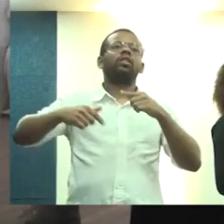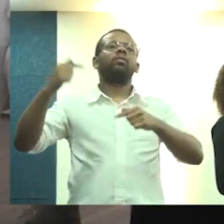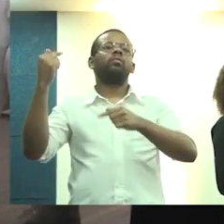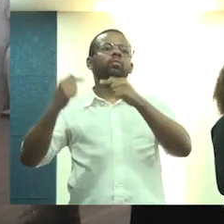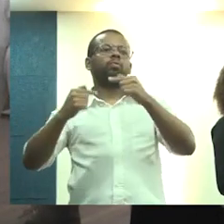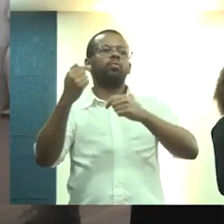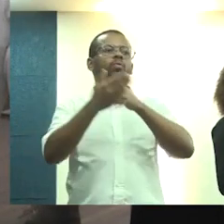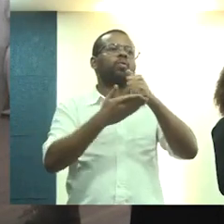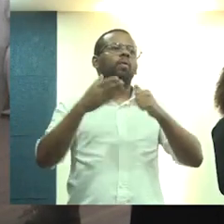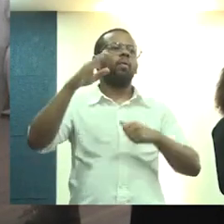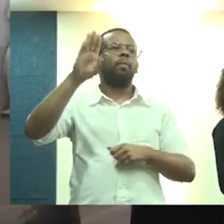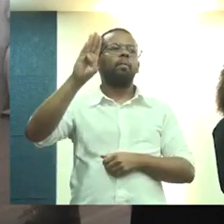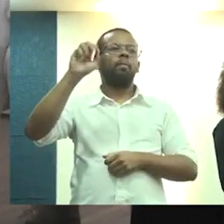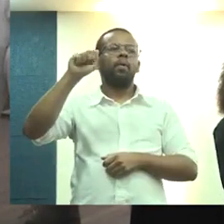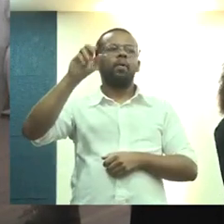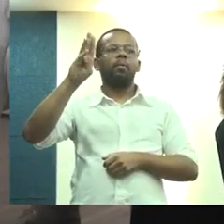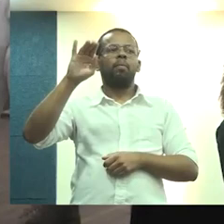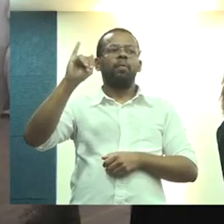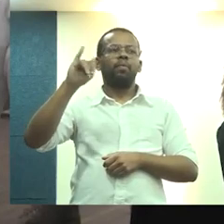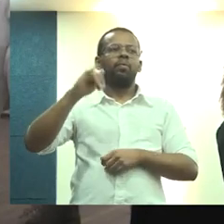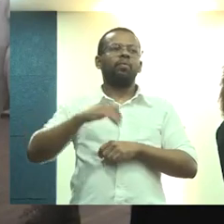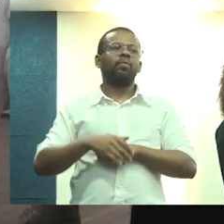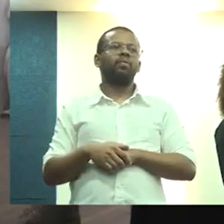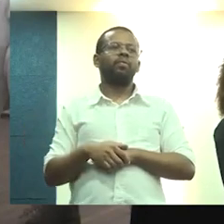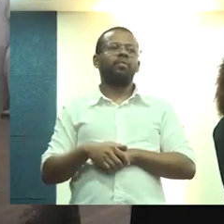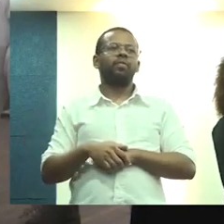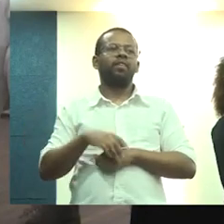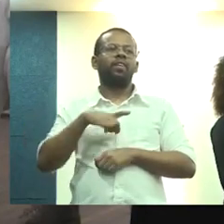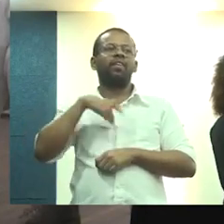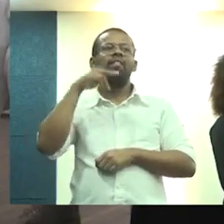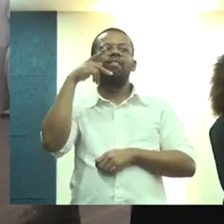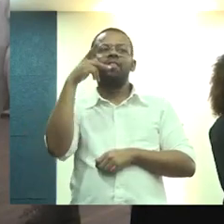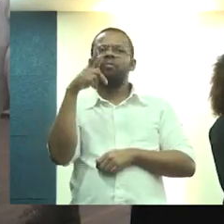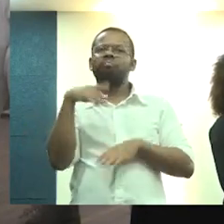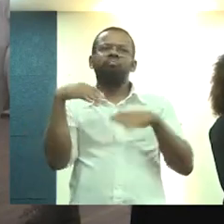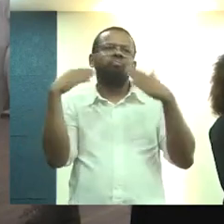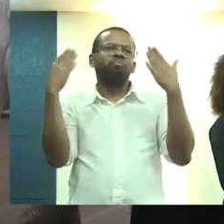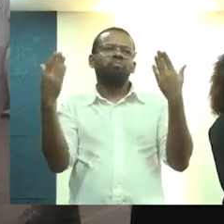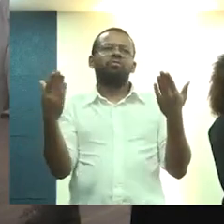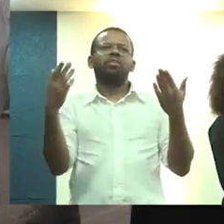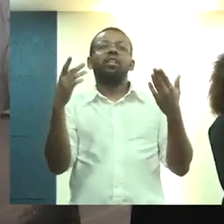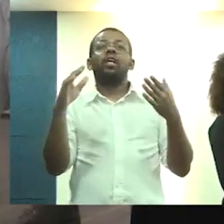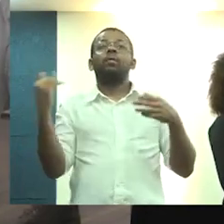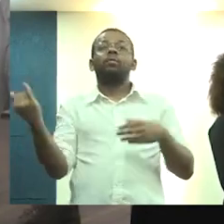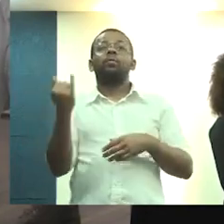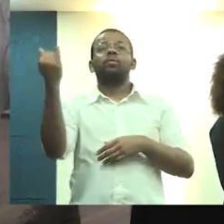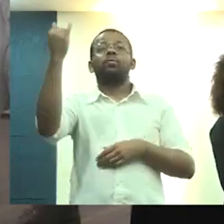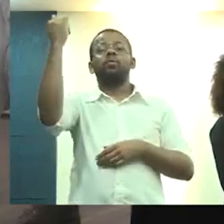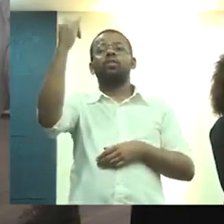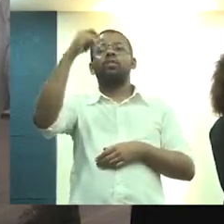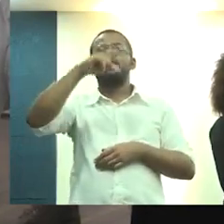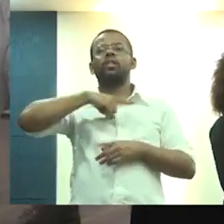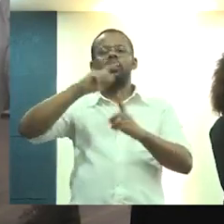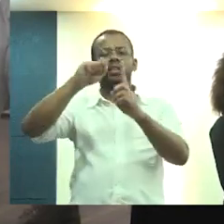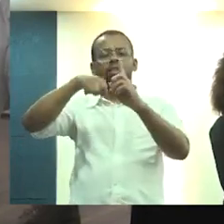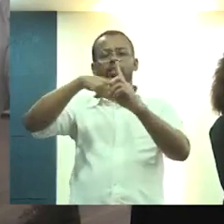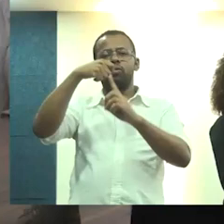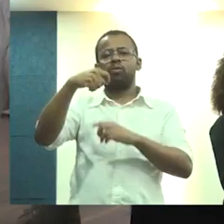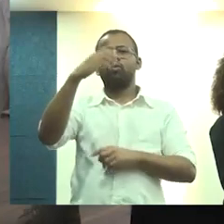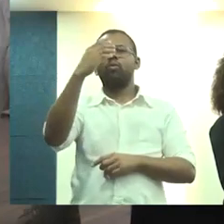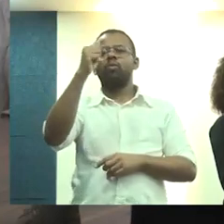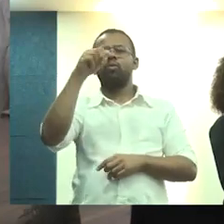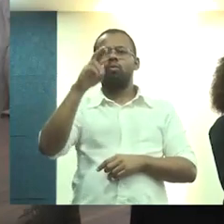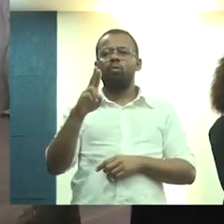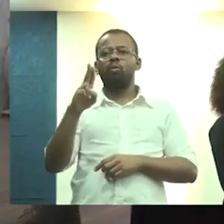política pública, Babi, Bárbara, e dizer que, enfim, é muito importante esse evento, saudar o CAL